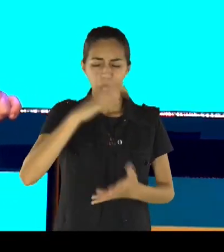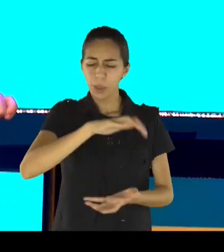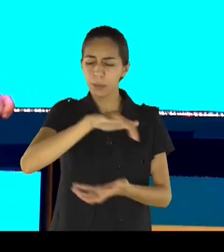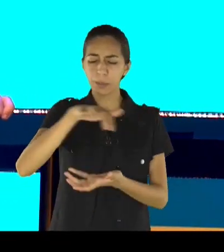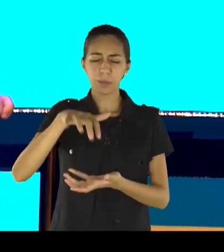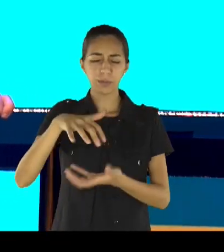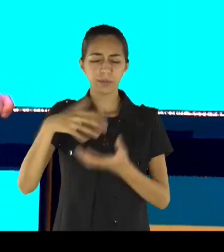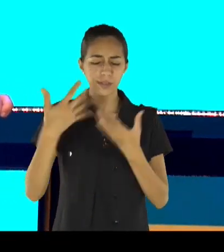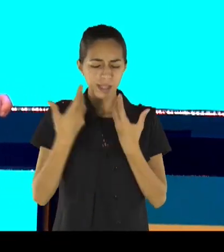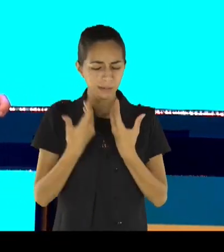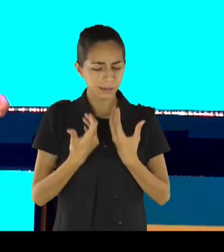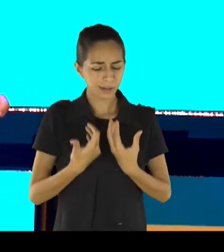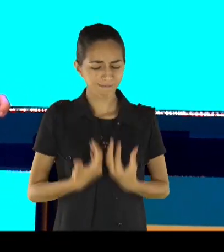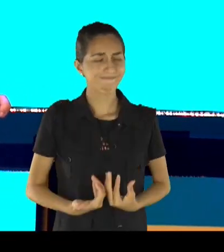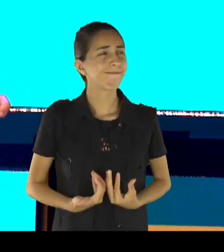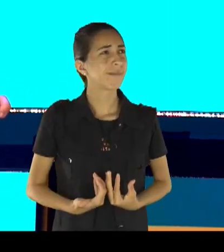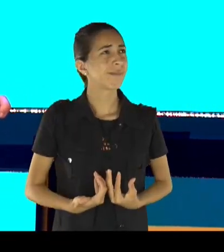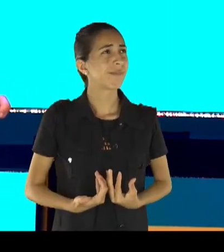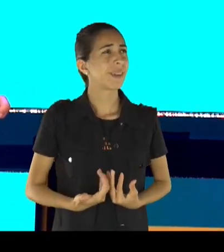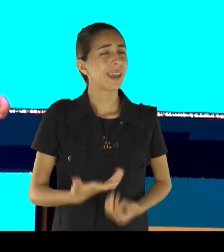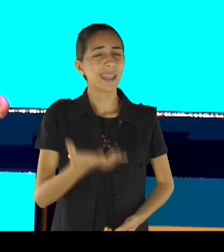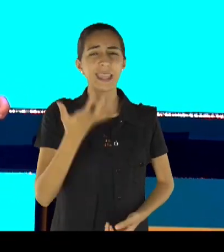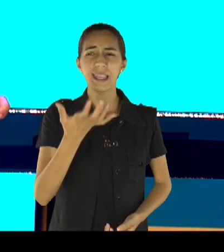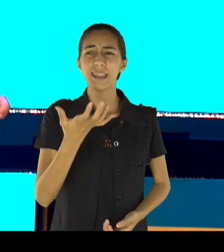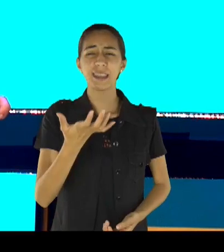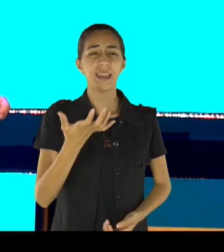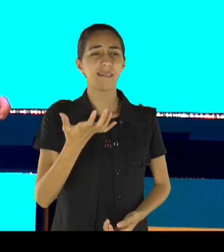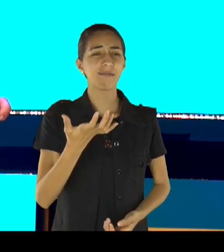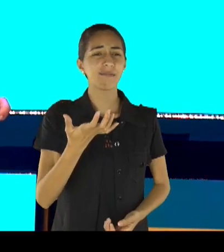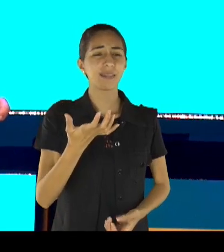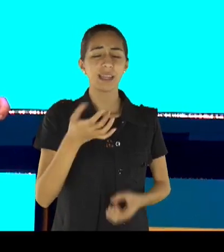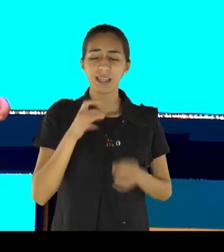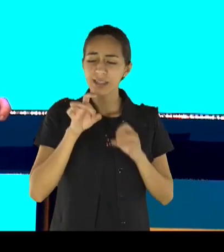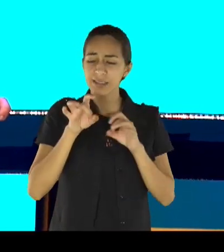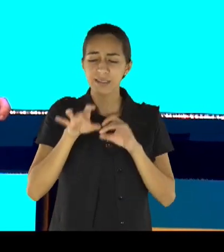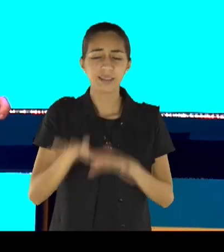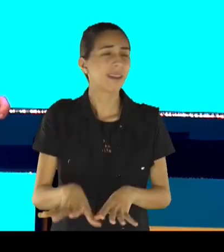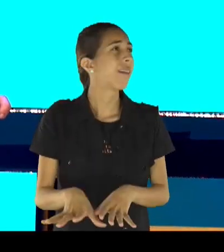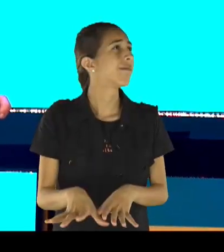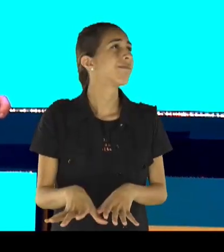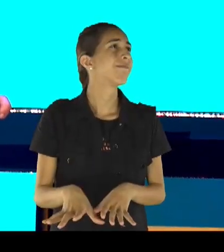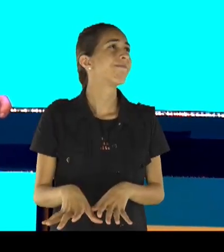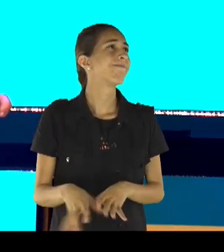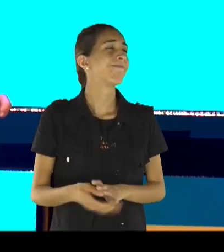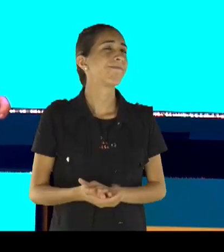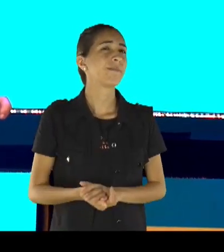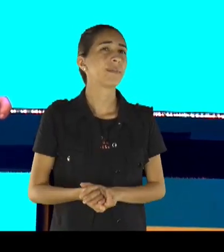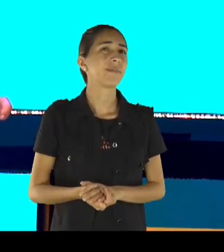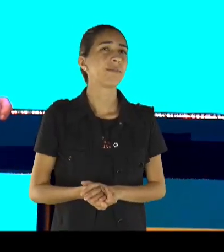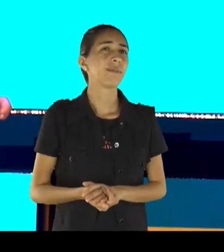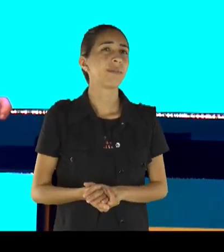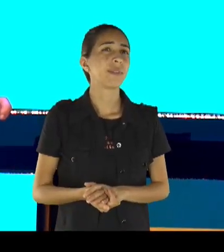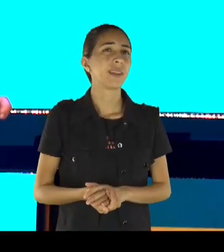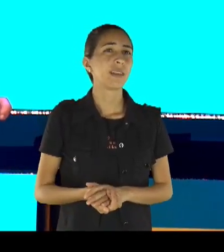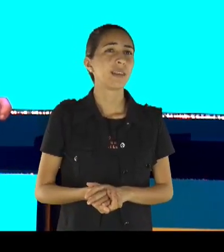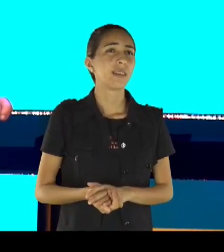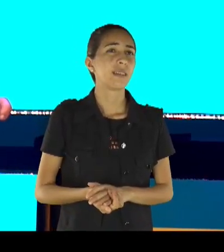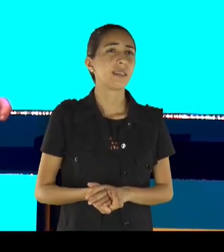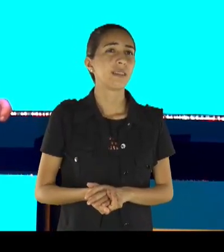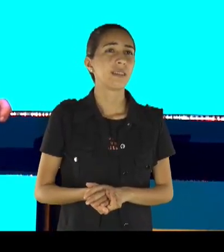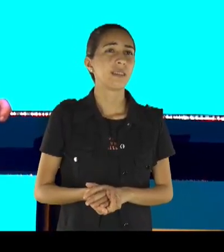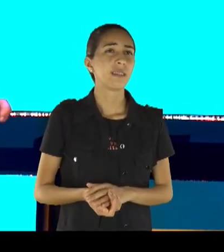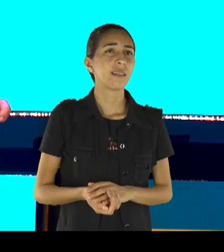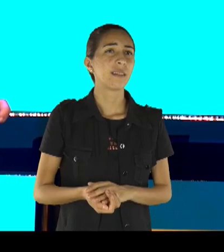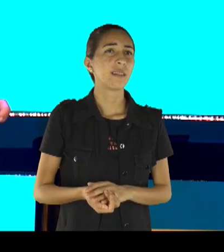entregando os pontos, estão pensando, só na derrota, estão pensando, só, no desdobramento,